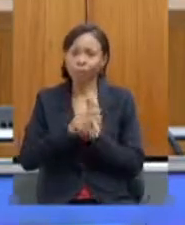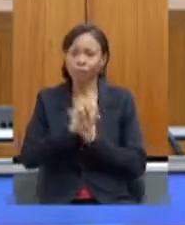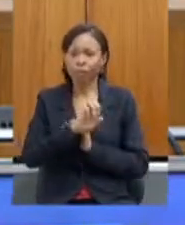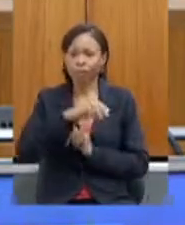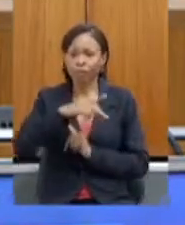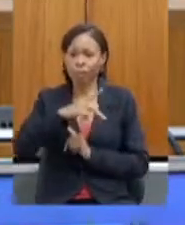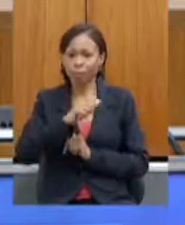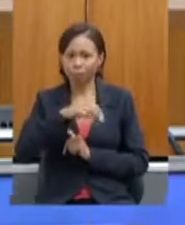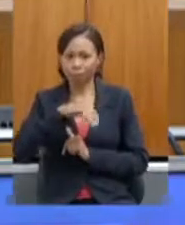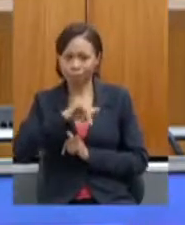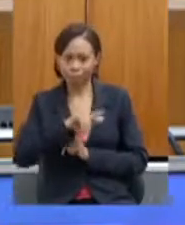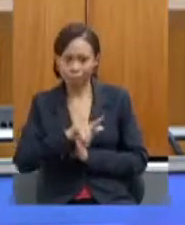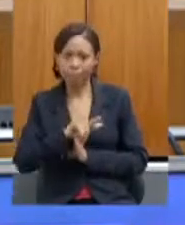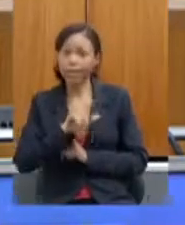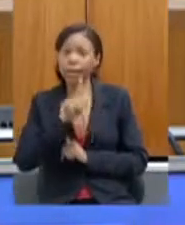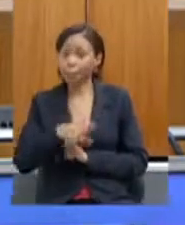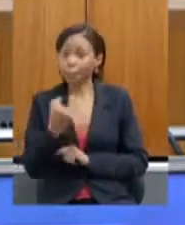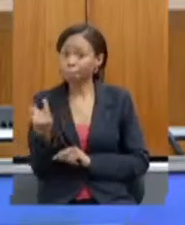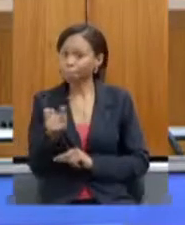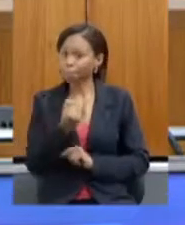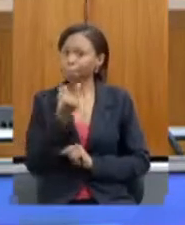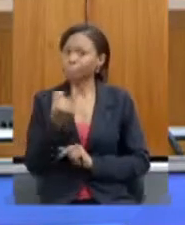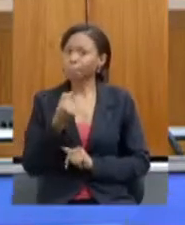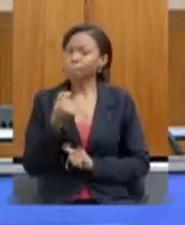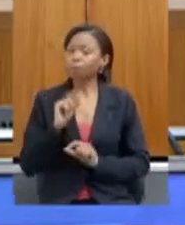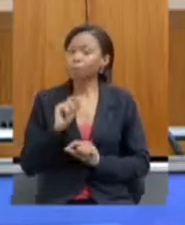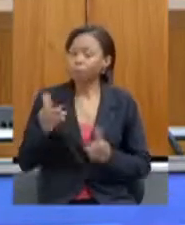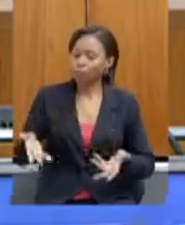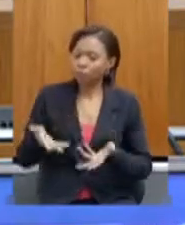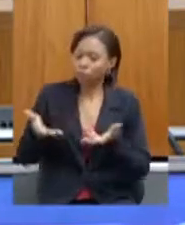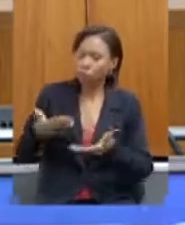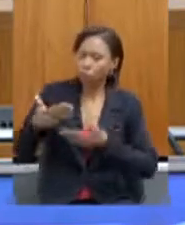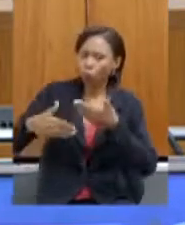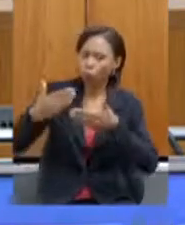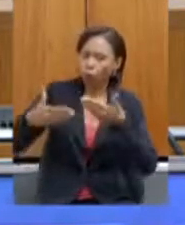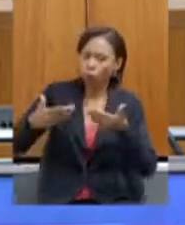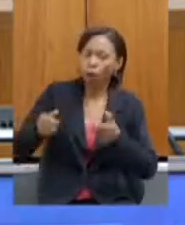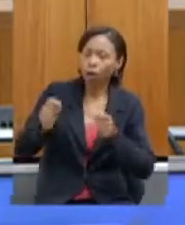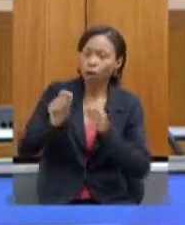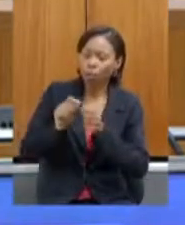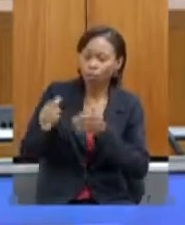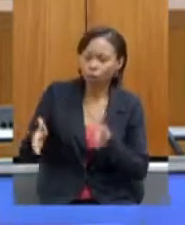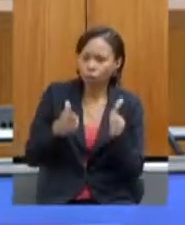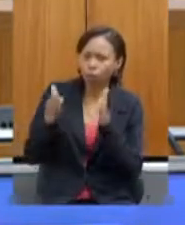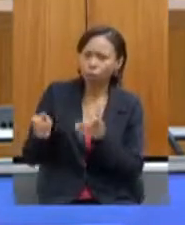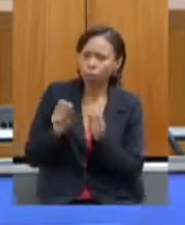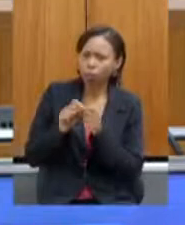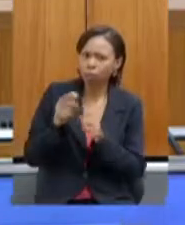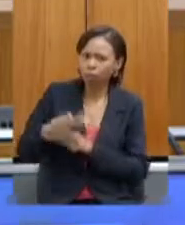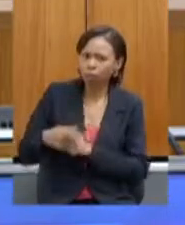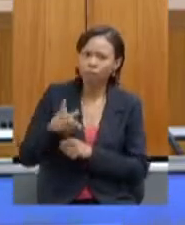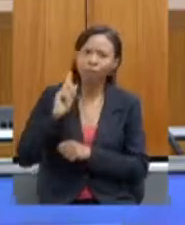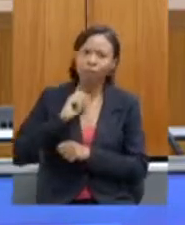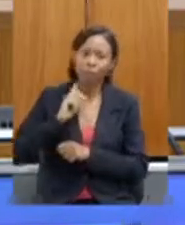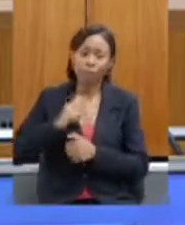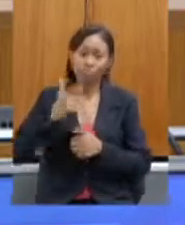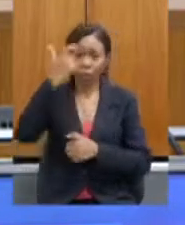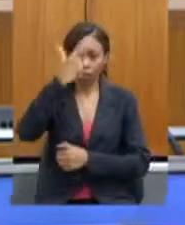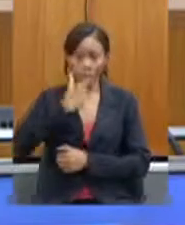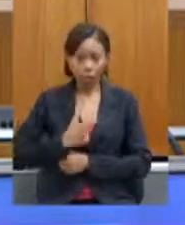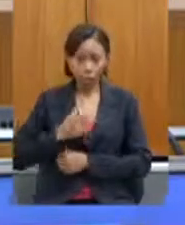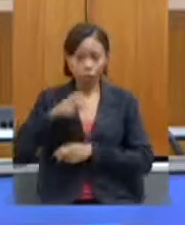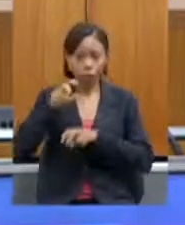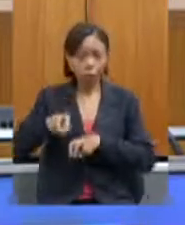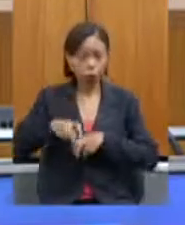ele é muito importante para desenvolver e garantir a produção no nosso estado então eu como produtora rural antes de